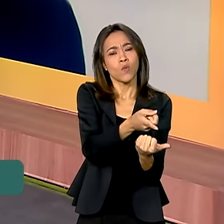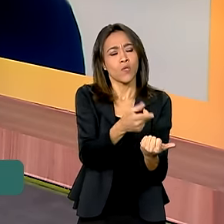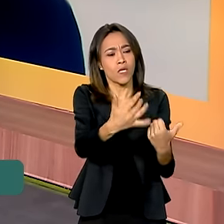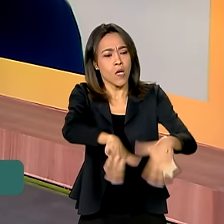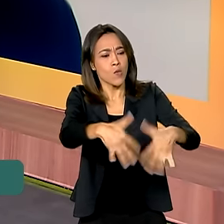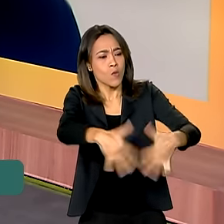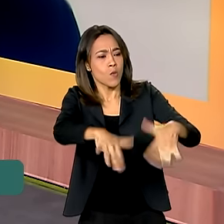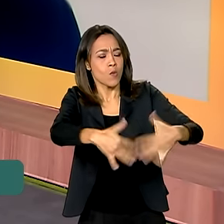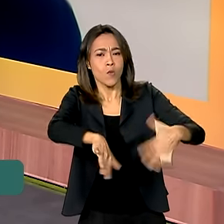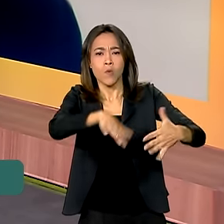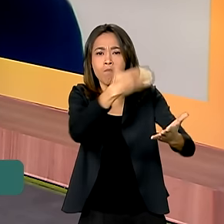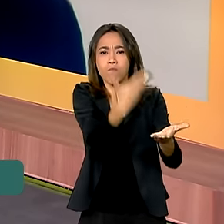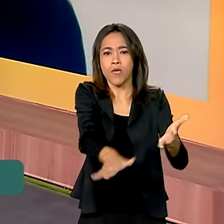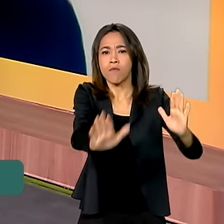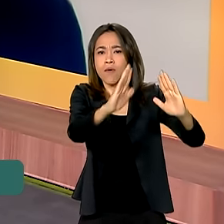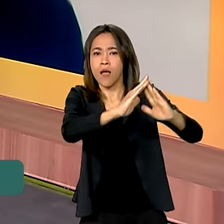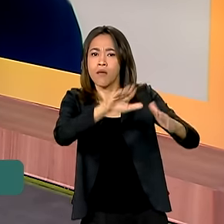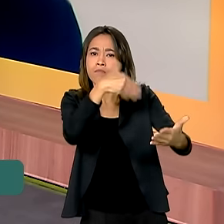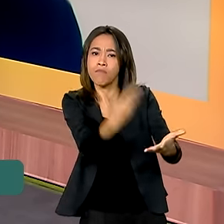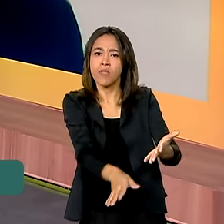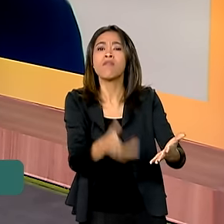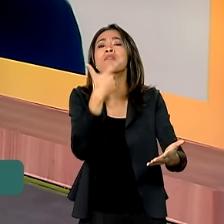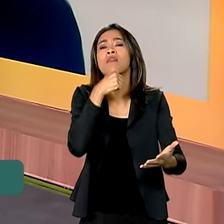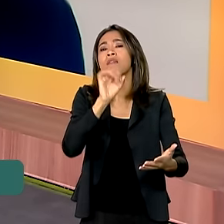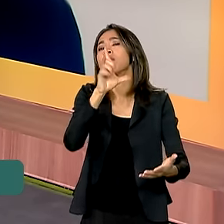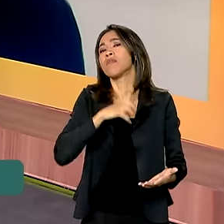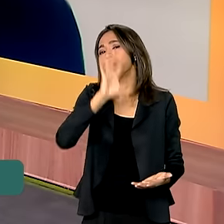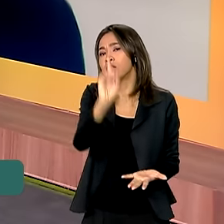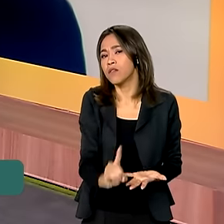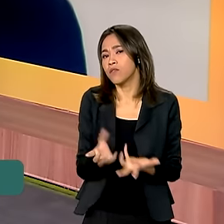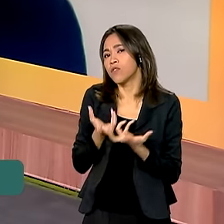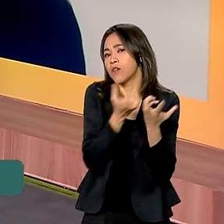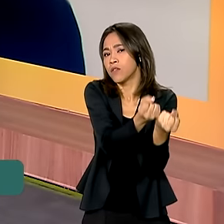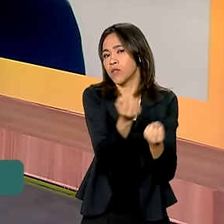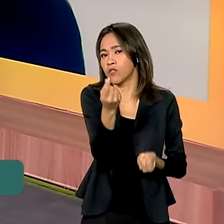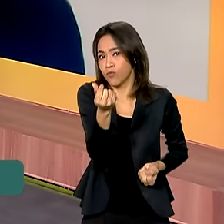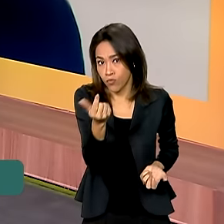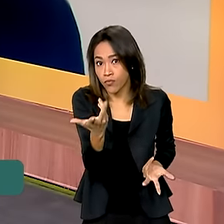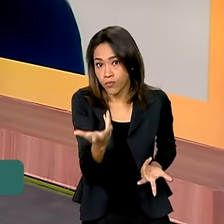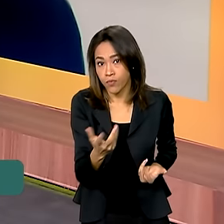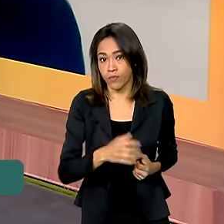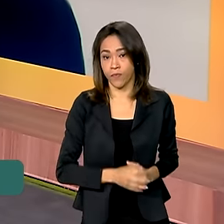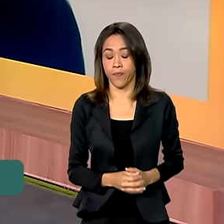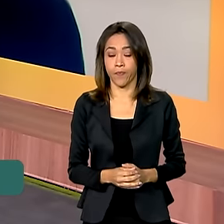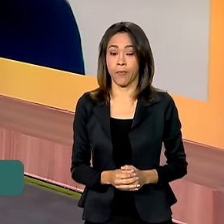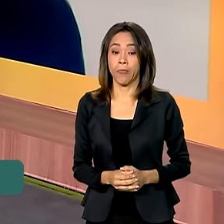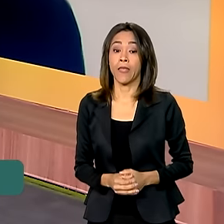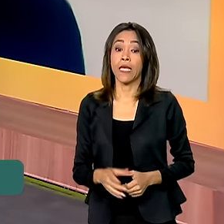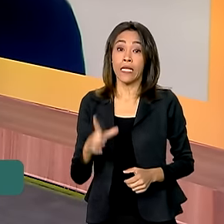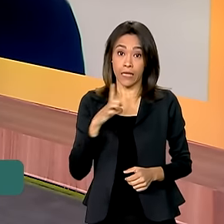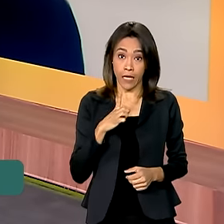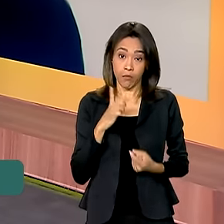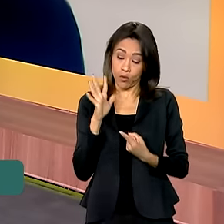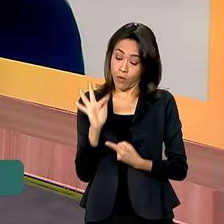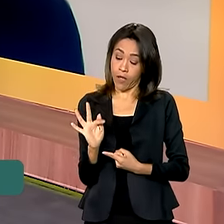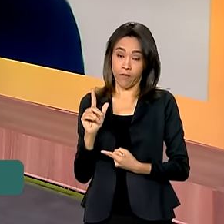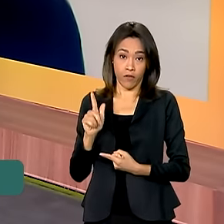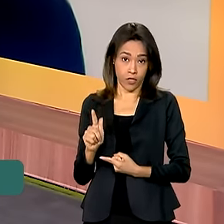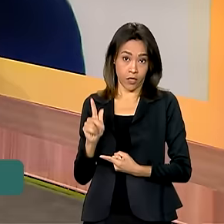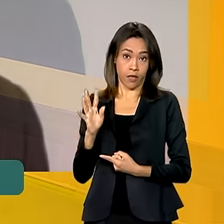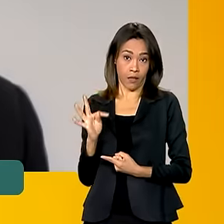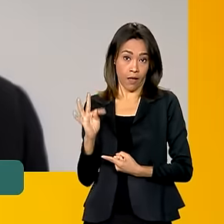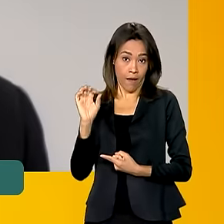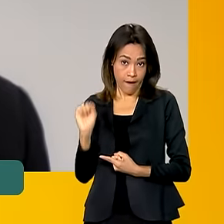enquadradas aí, podem ser enquadradas, podem receber essa ajuda. Nós estamos com o FGTS, então,